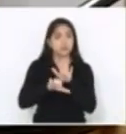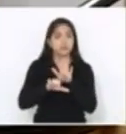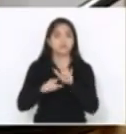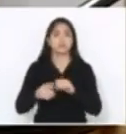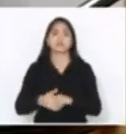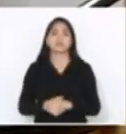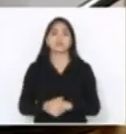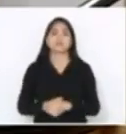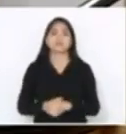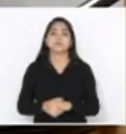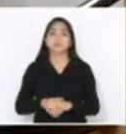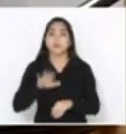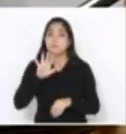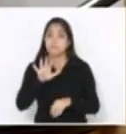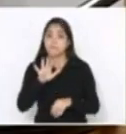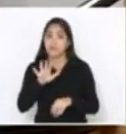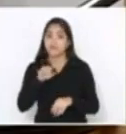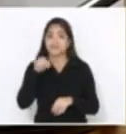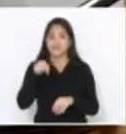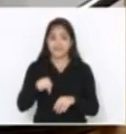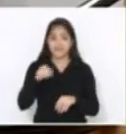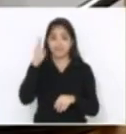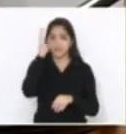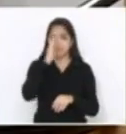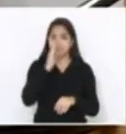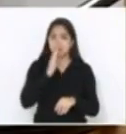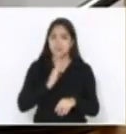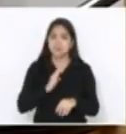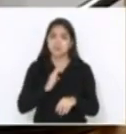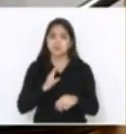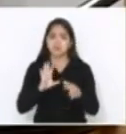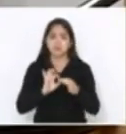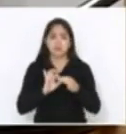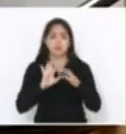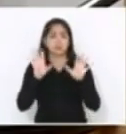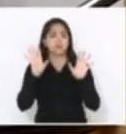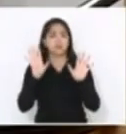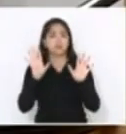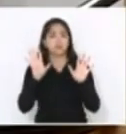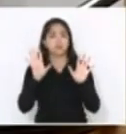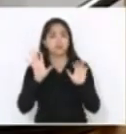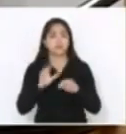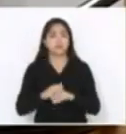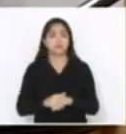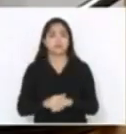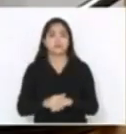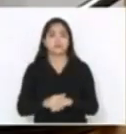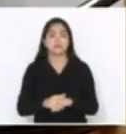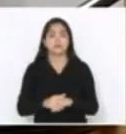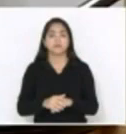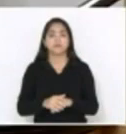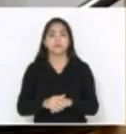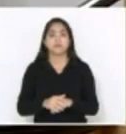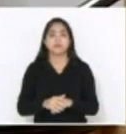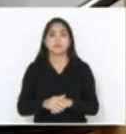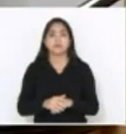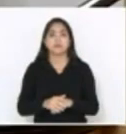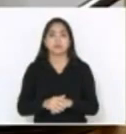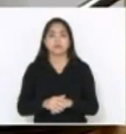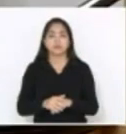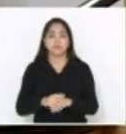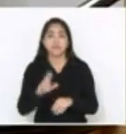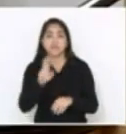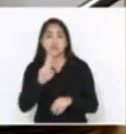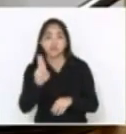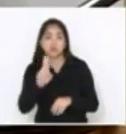Mas o Parlamento brasileiro abre mão da sua prerrogativa, de dizer que vão os recursos, em nome de